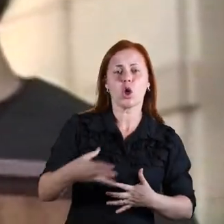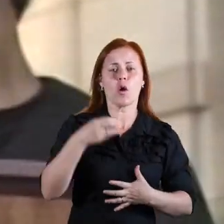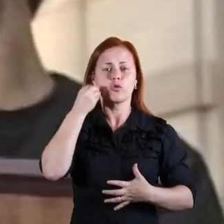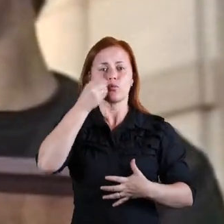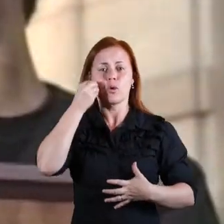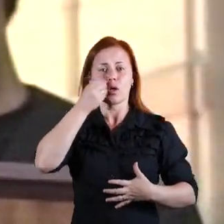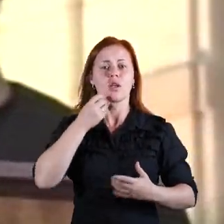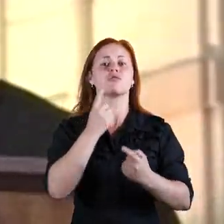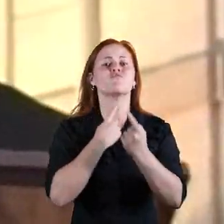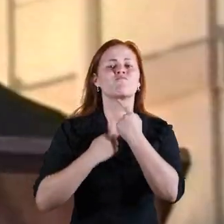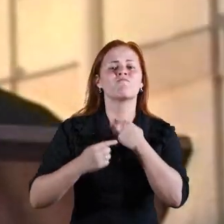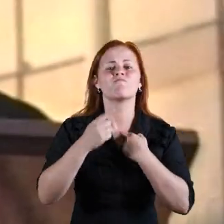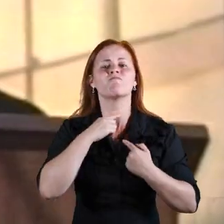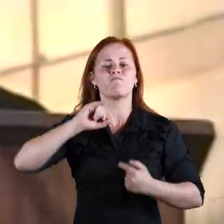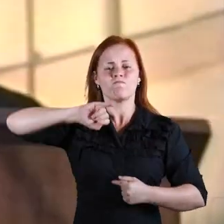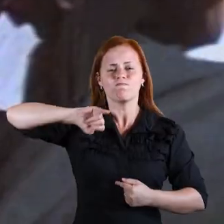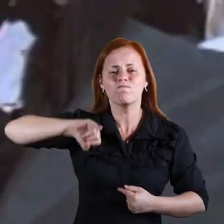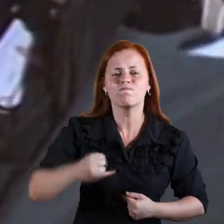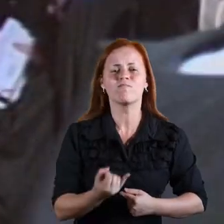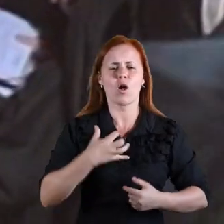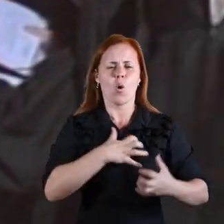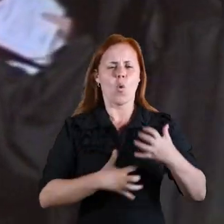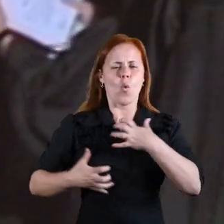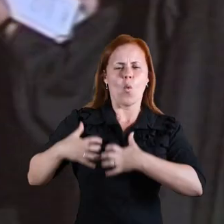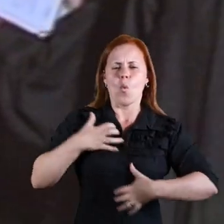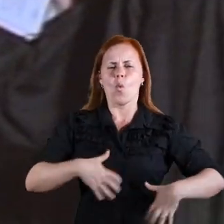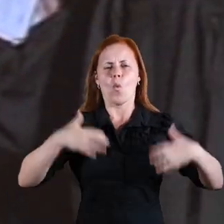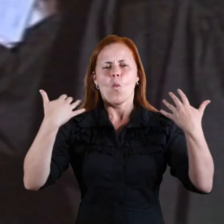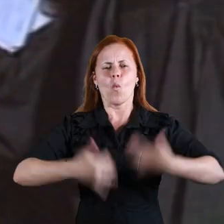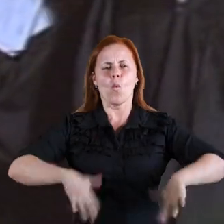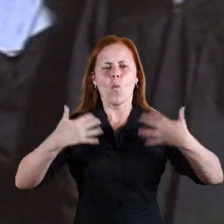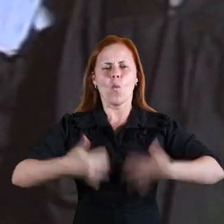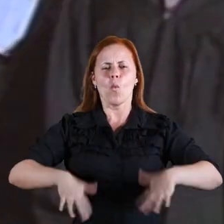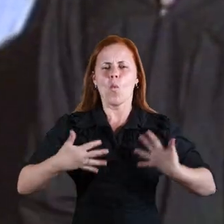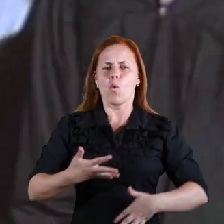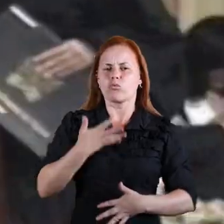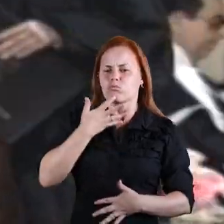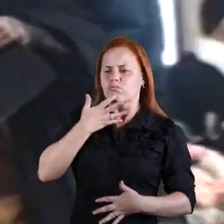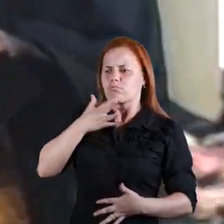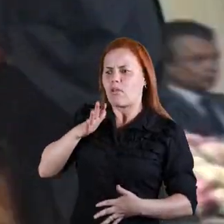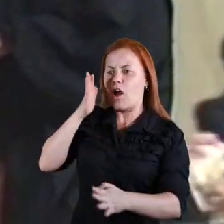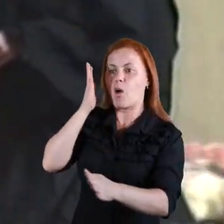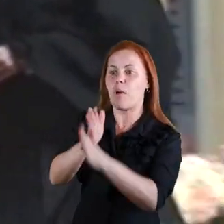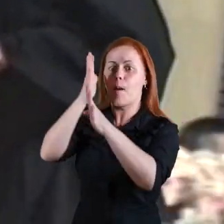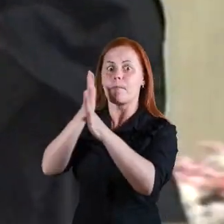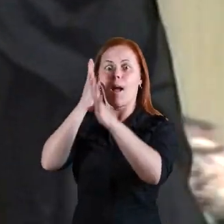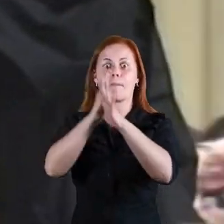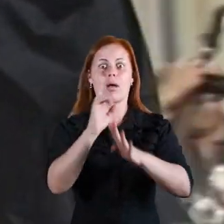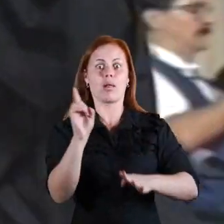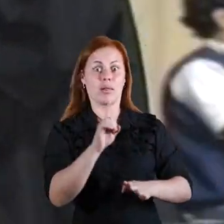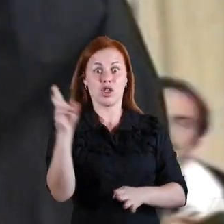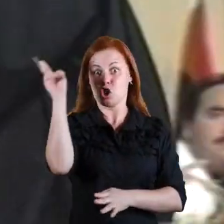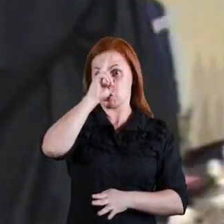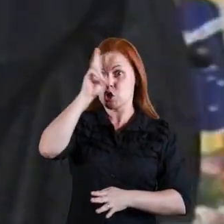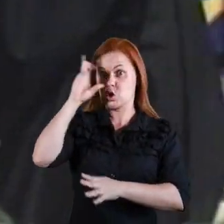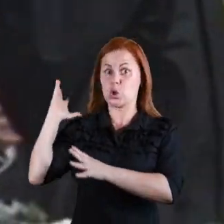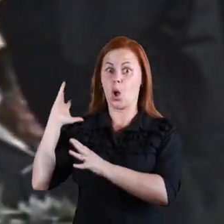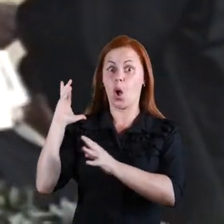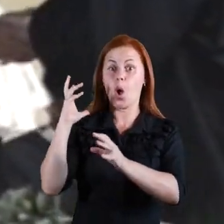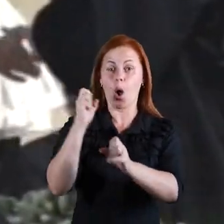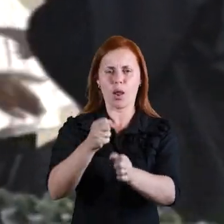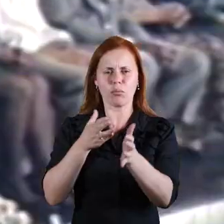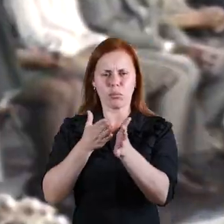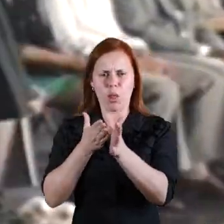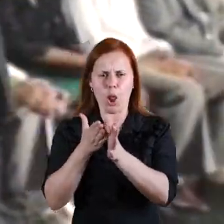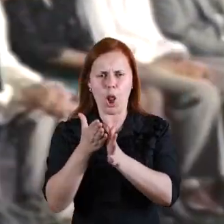experiências e oportunidades, ansiosos por desbravar o desconhecido e, por que não, fazer história no meio do